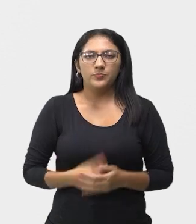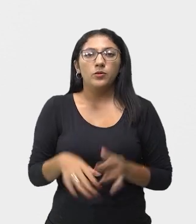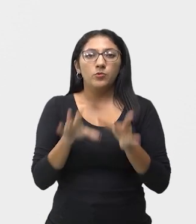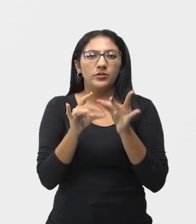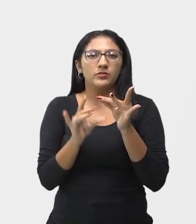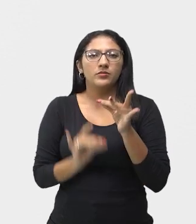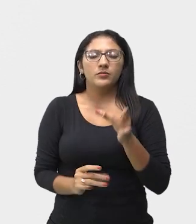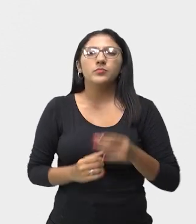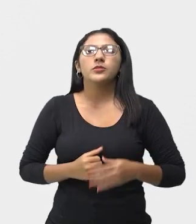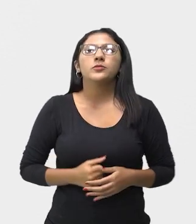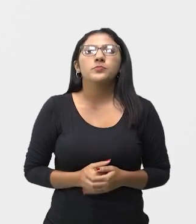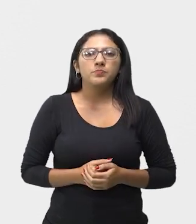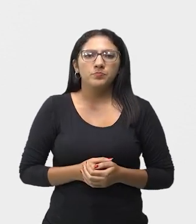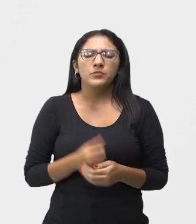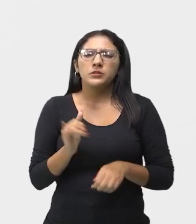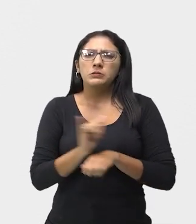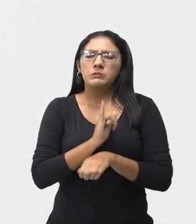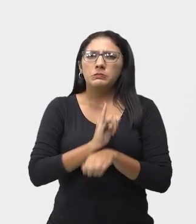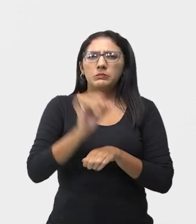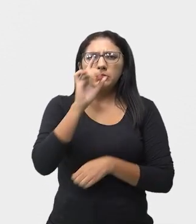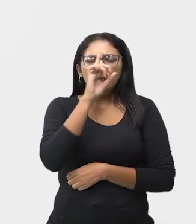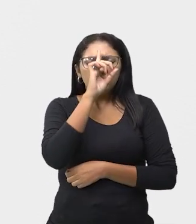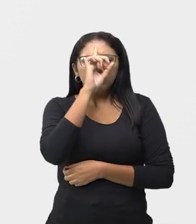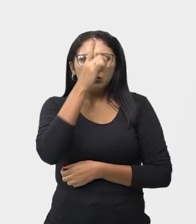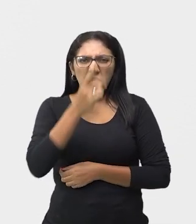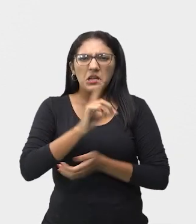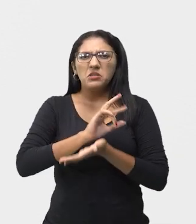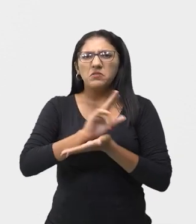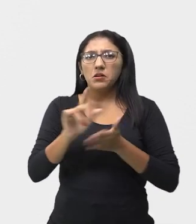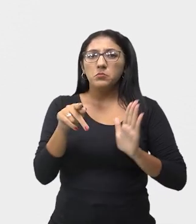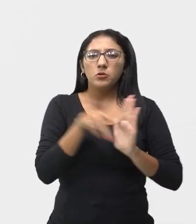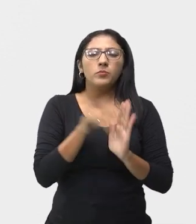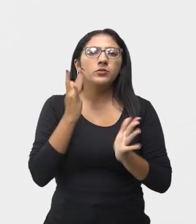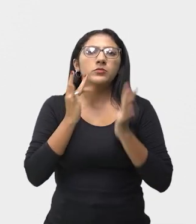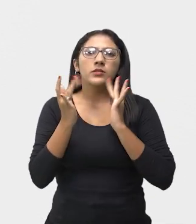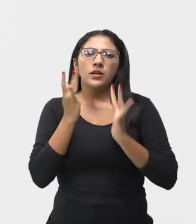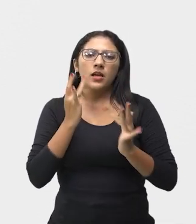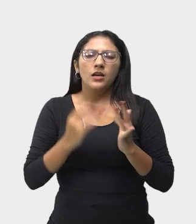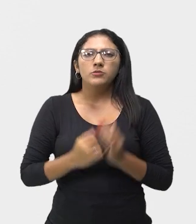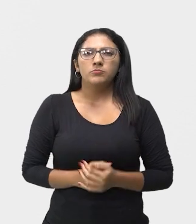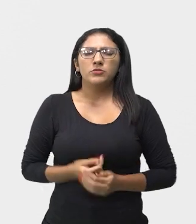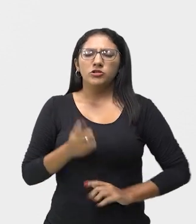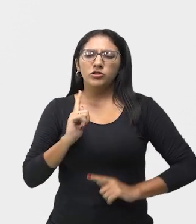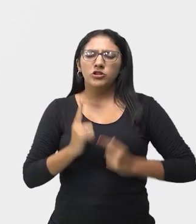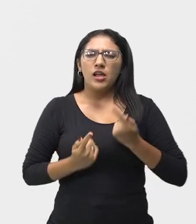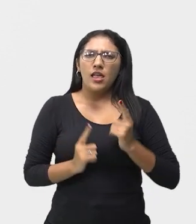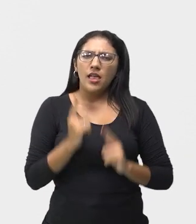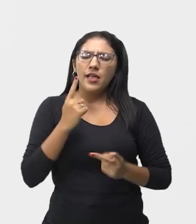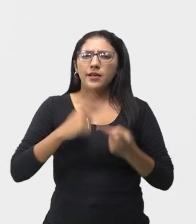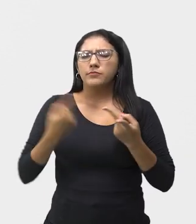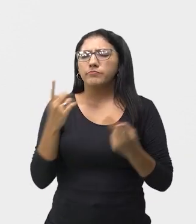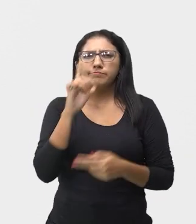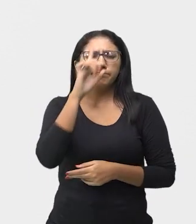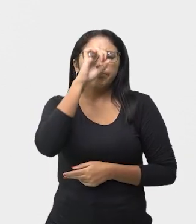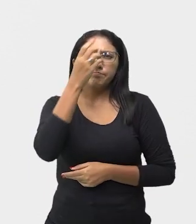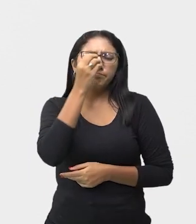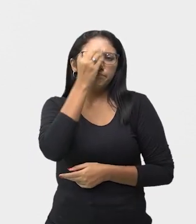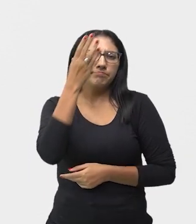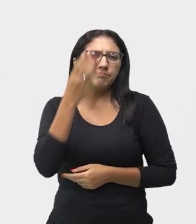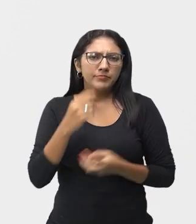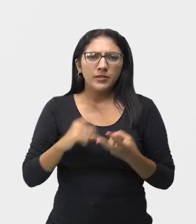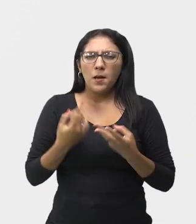detalhamento, improvisações e técnicas teatrais, como a mímica, a improvisação,